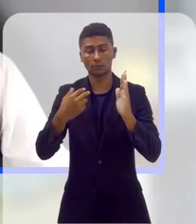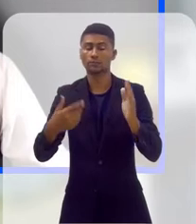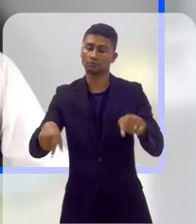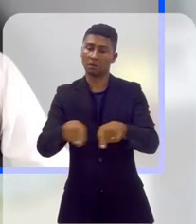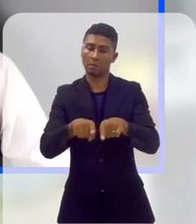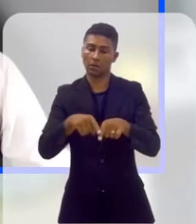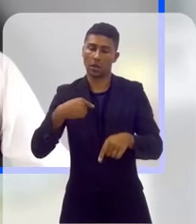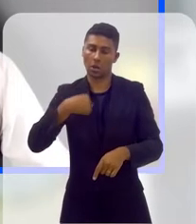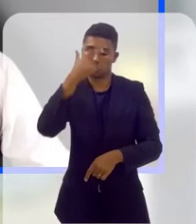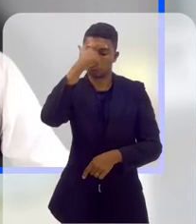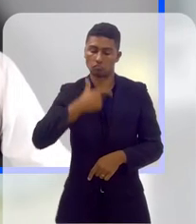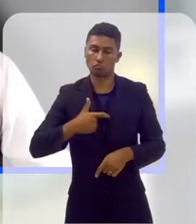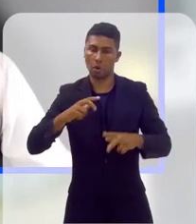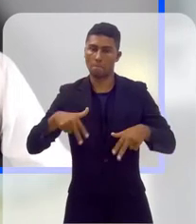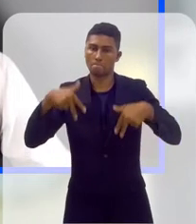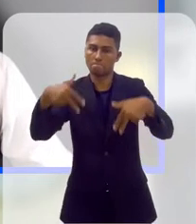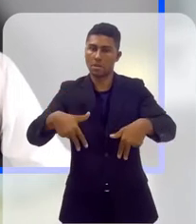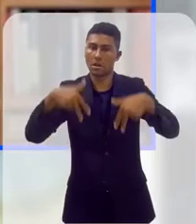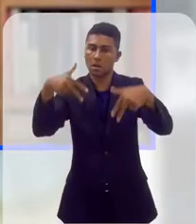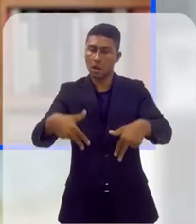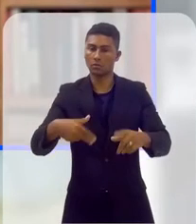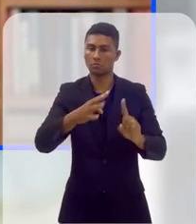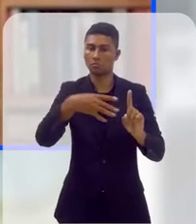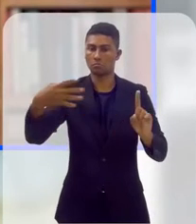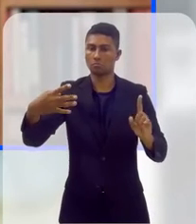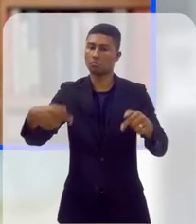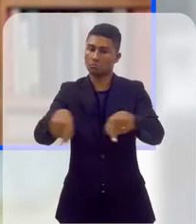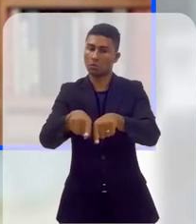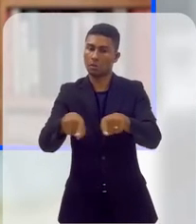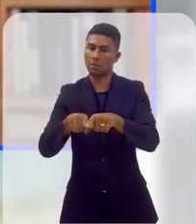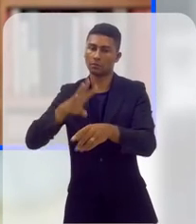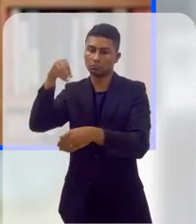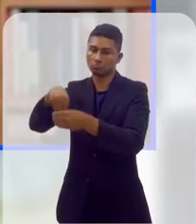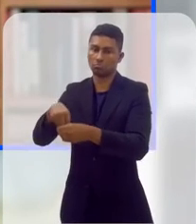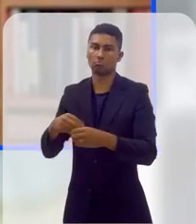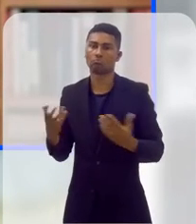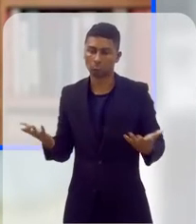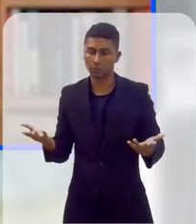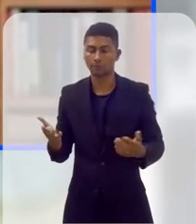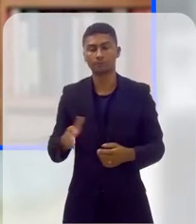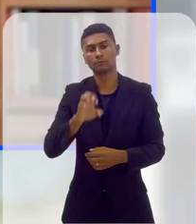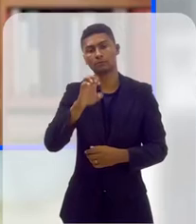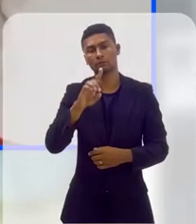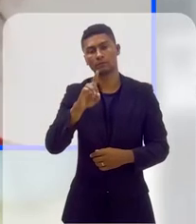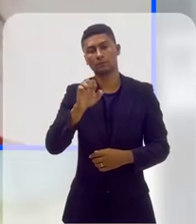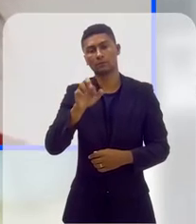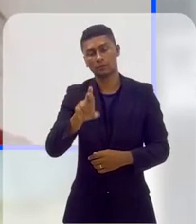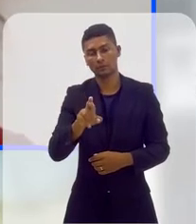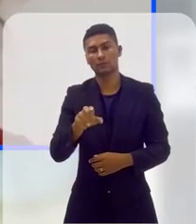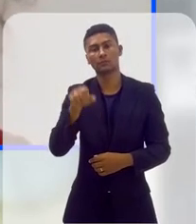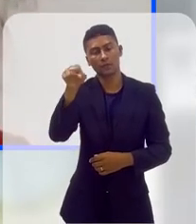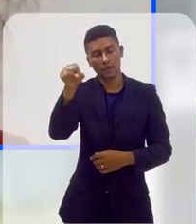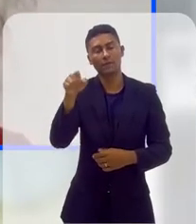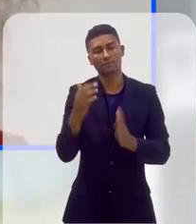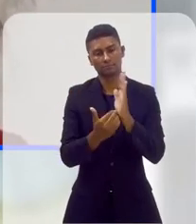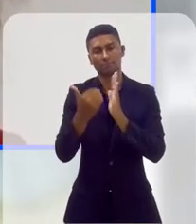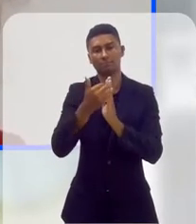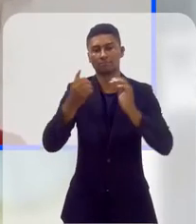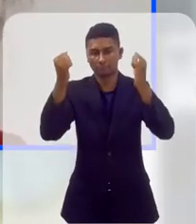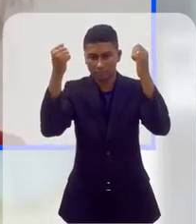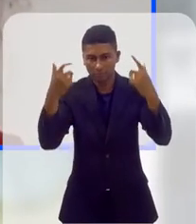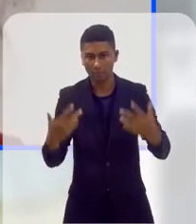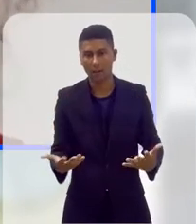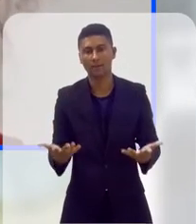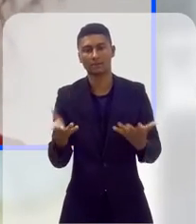acompanhamento referente aos relatórios. Mas, como militante LGBTQIA+, que sou a mais de 10 anos, também participo da Constituição, né? Acredito que o Eder também,